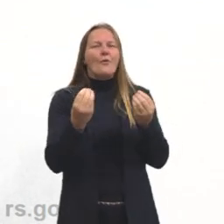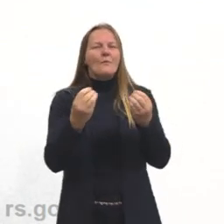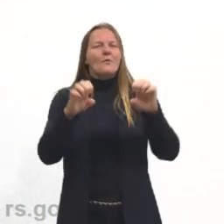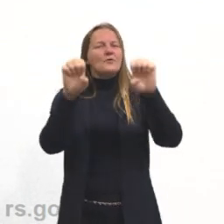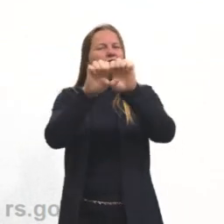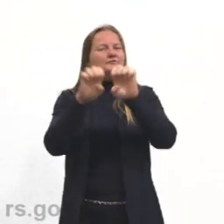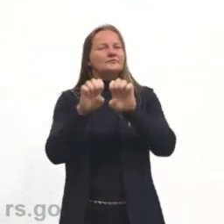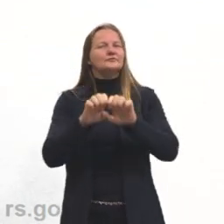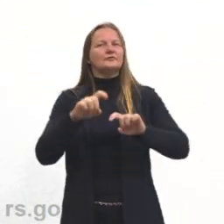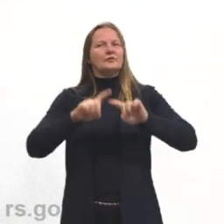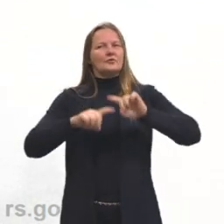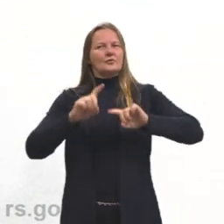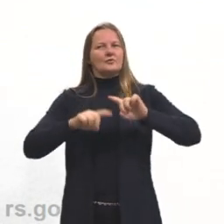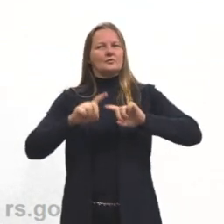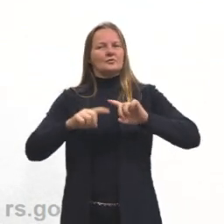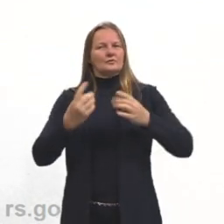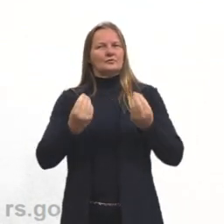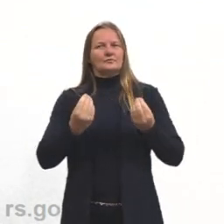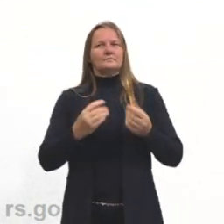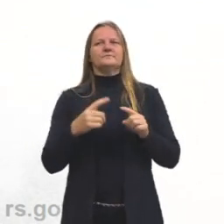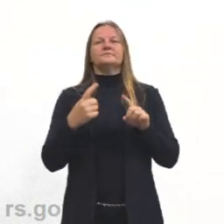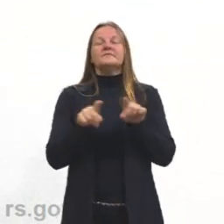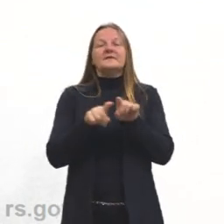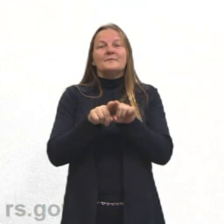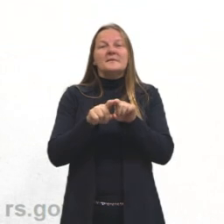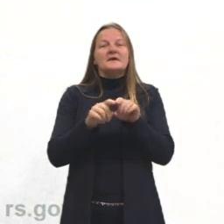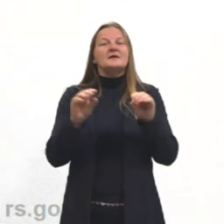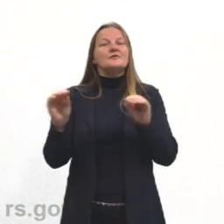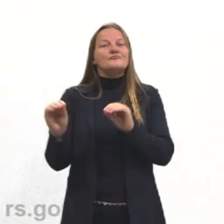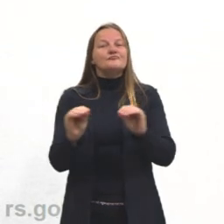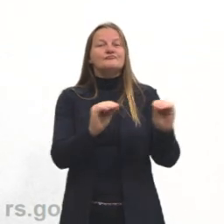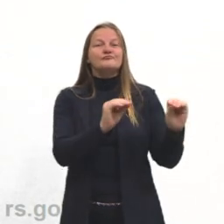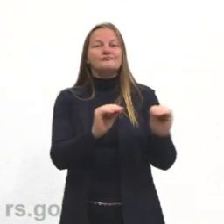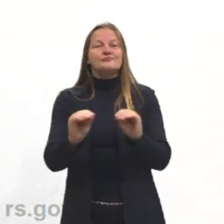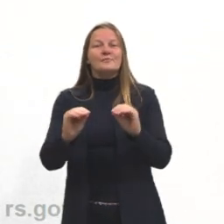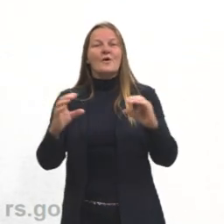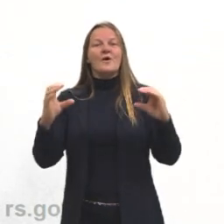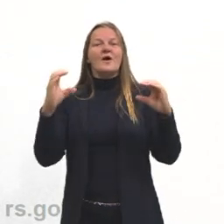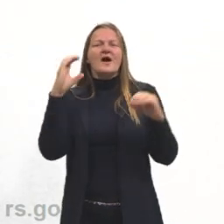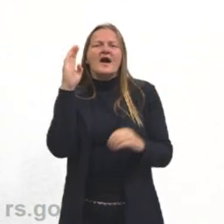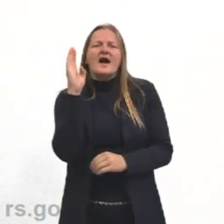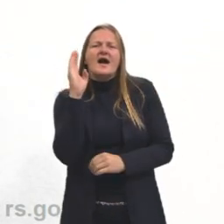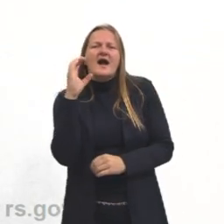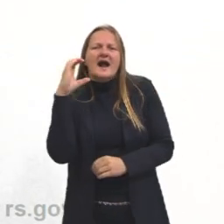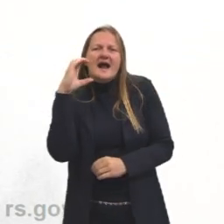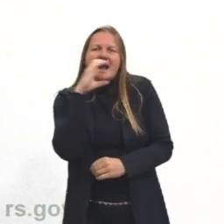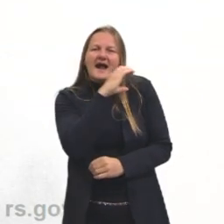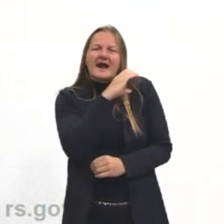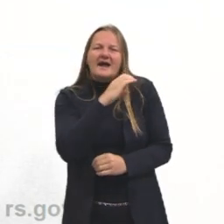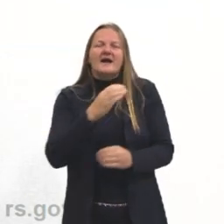estrutura da matéria e falar sobre a transferência de calor, que a gente já vinha falando na nossa última aula.